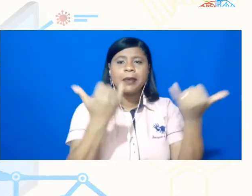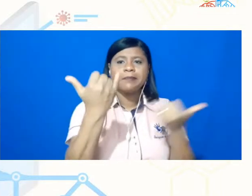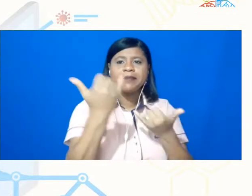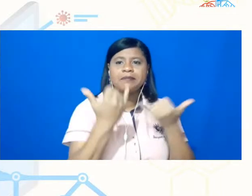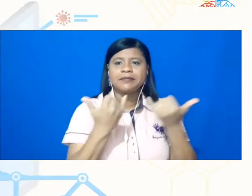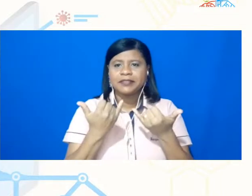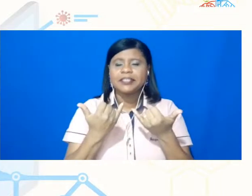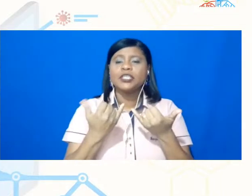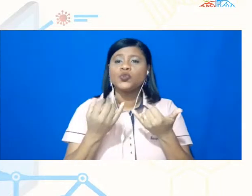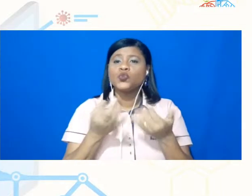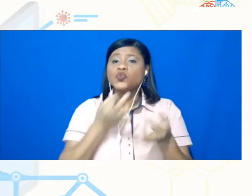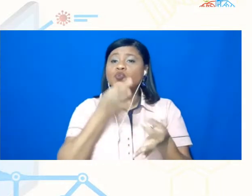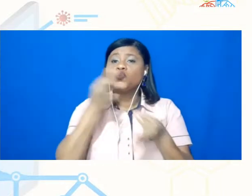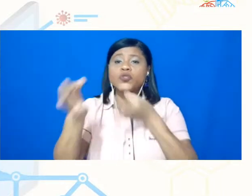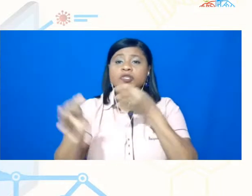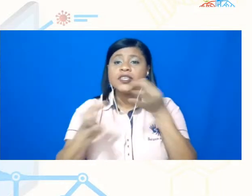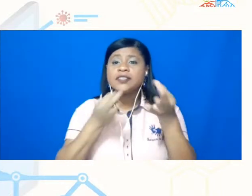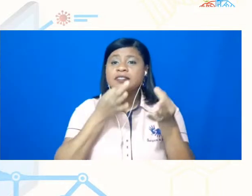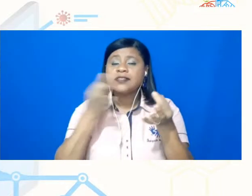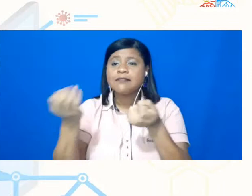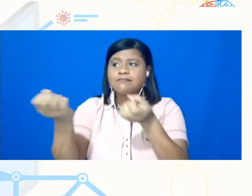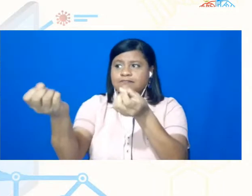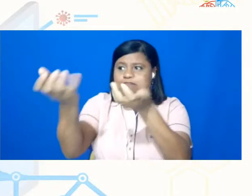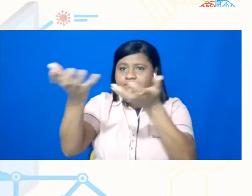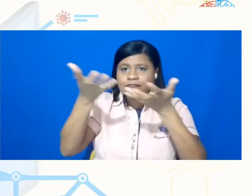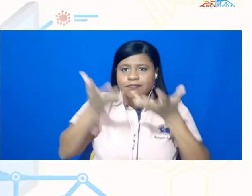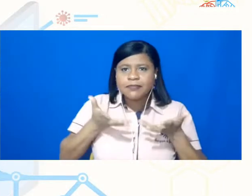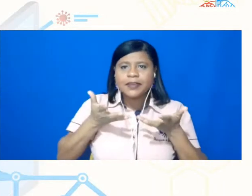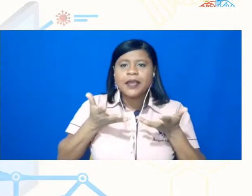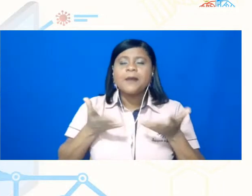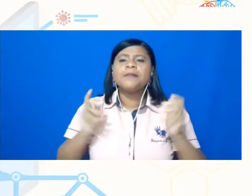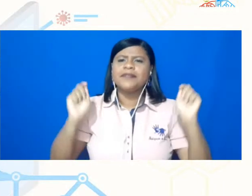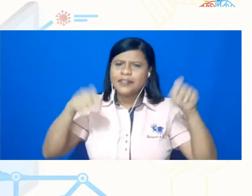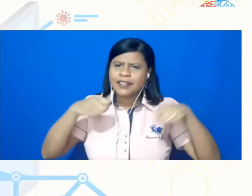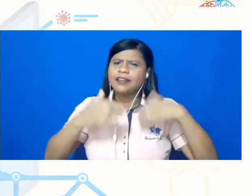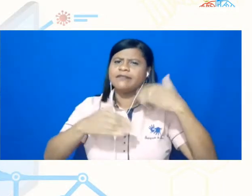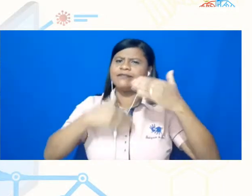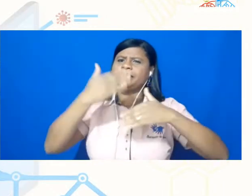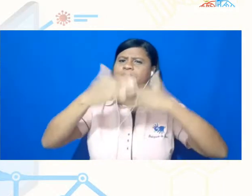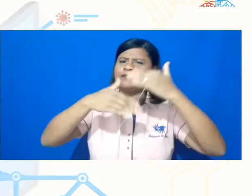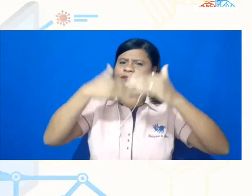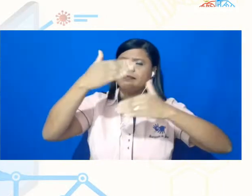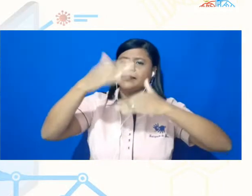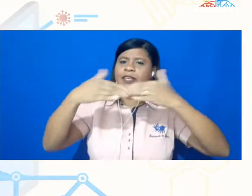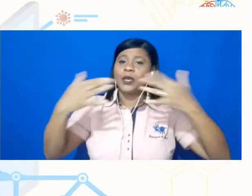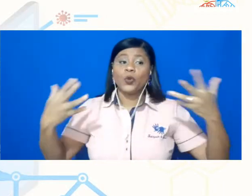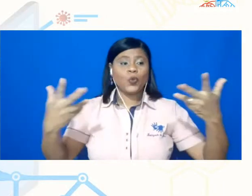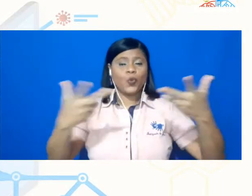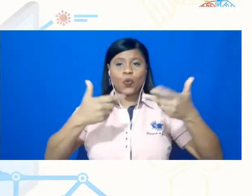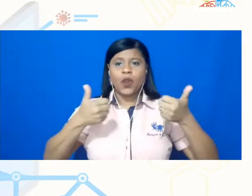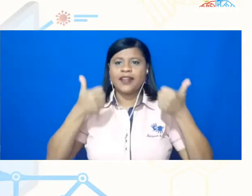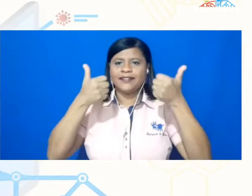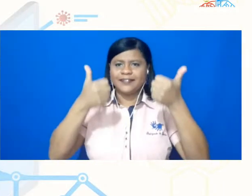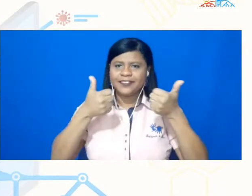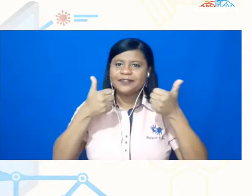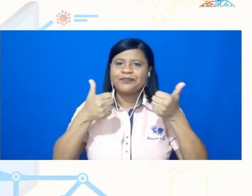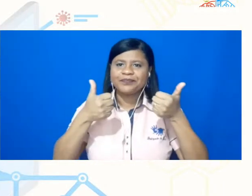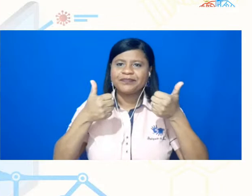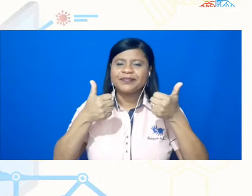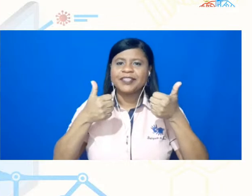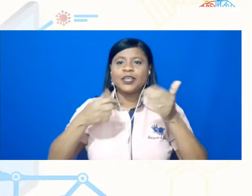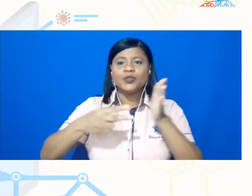as sugestões que vocês têm a dar para que a gente possa construir de maneira mais qualificada possível aí esse segundo